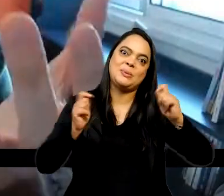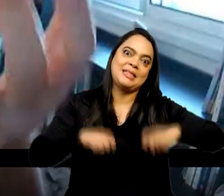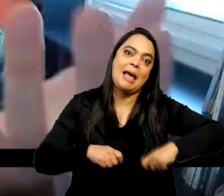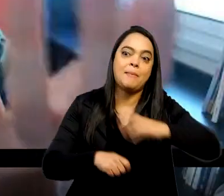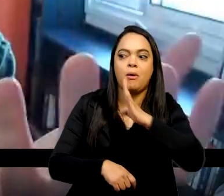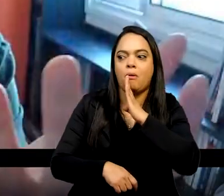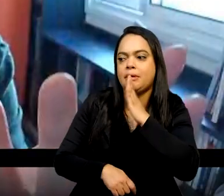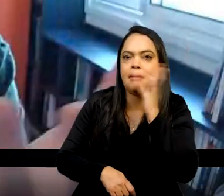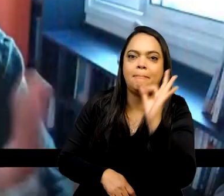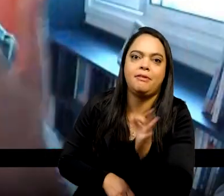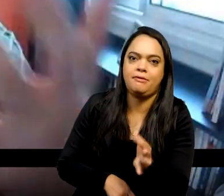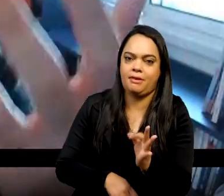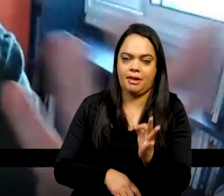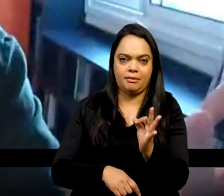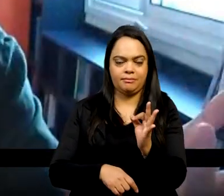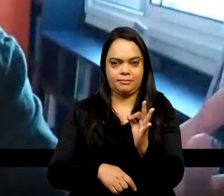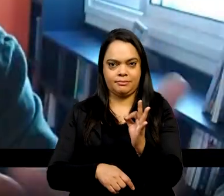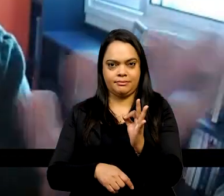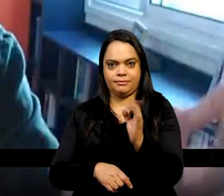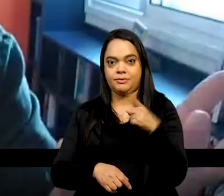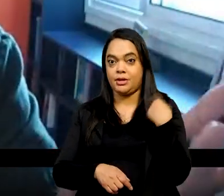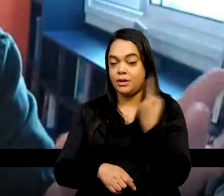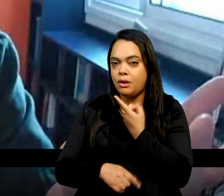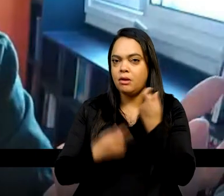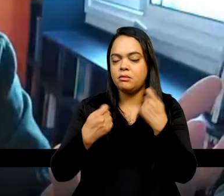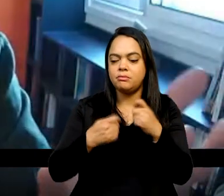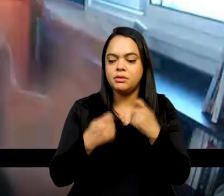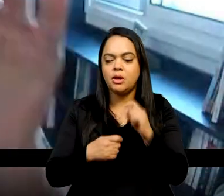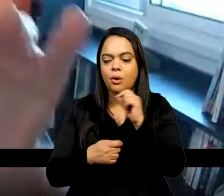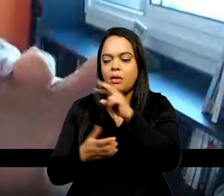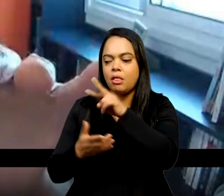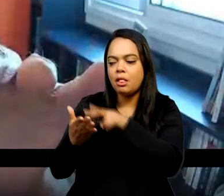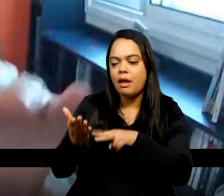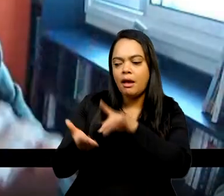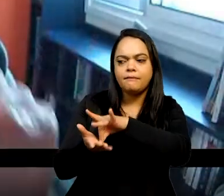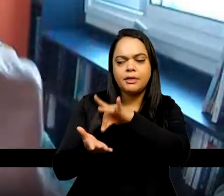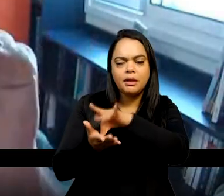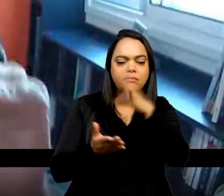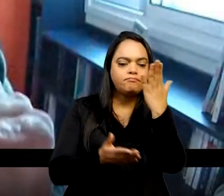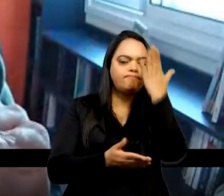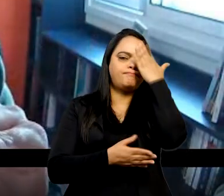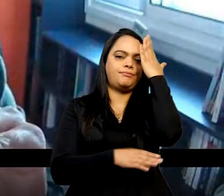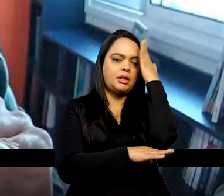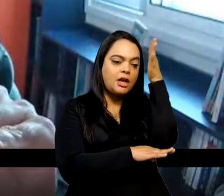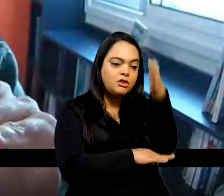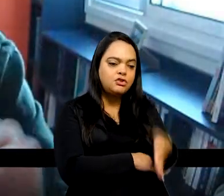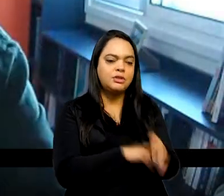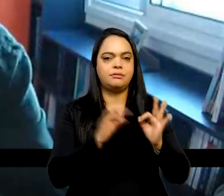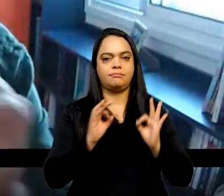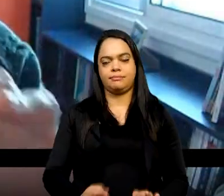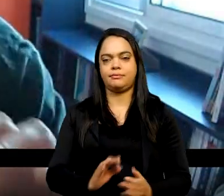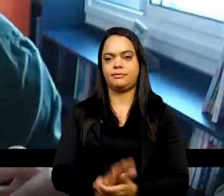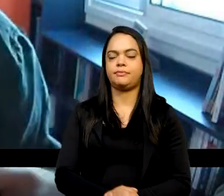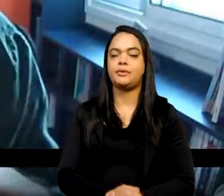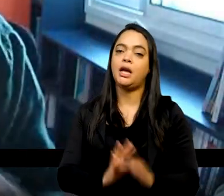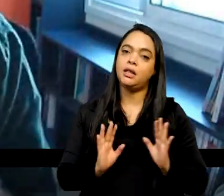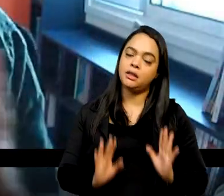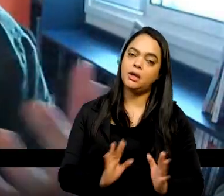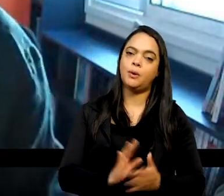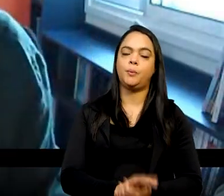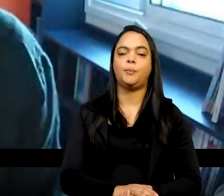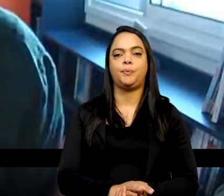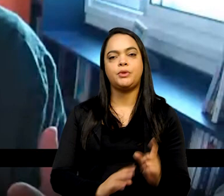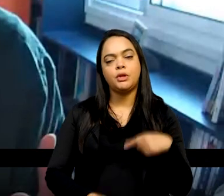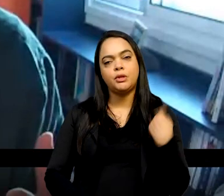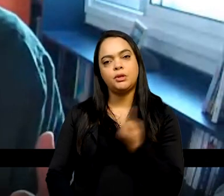a gente nunca pode abandonar, então, esse norte que é a verdade. Pronto. Até aí, estamos no plano,